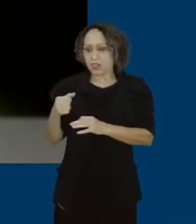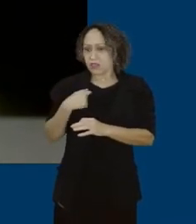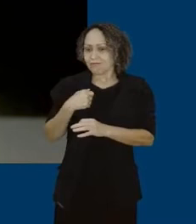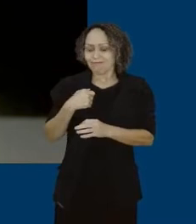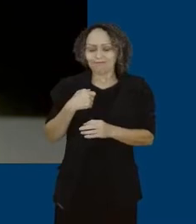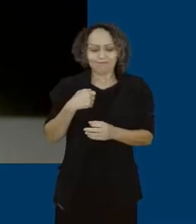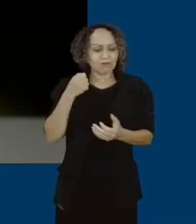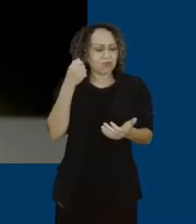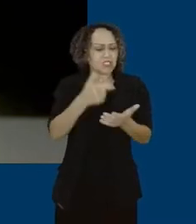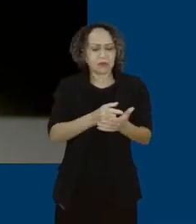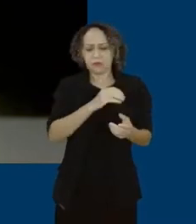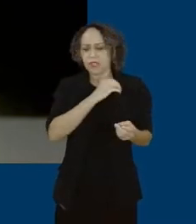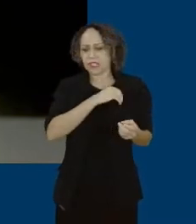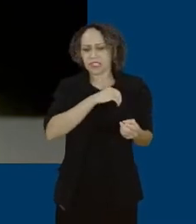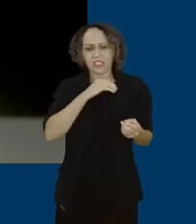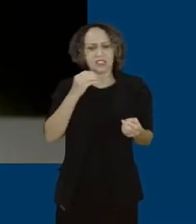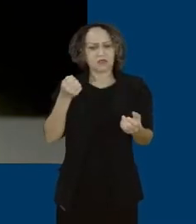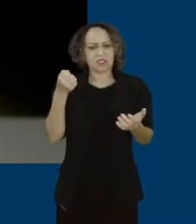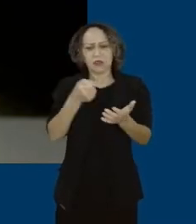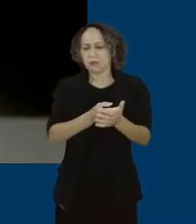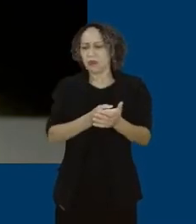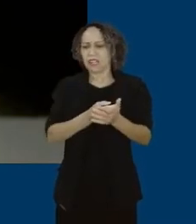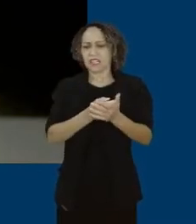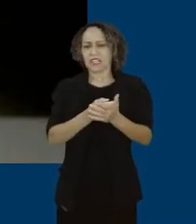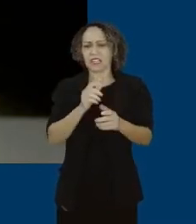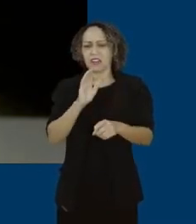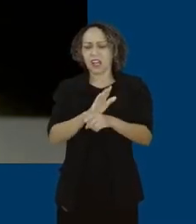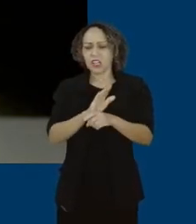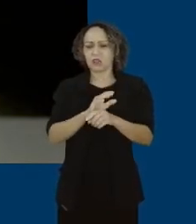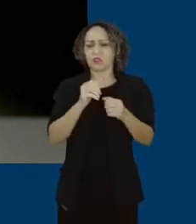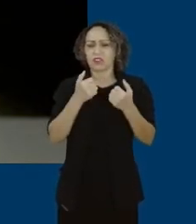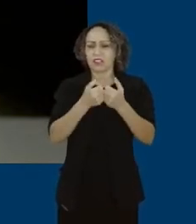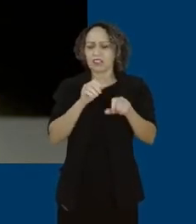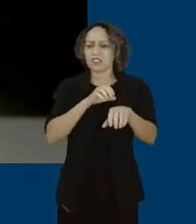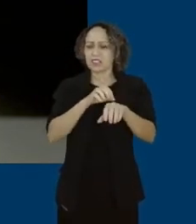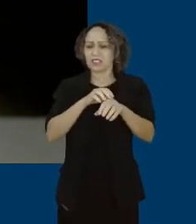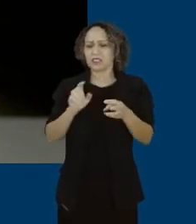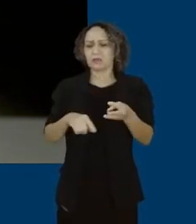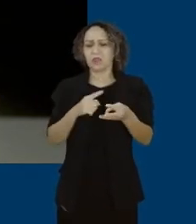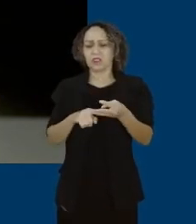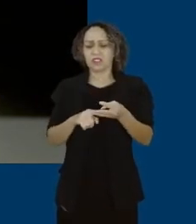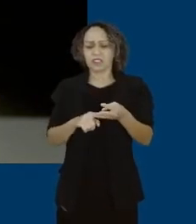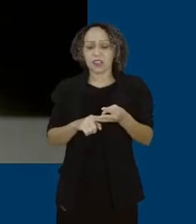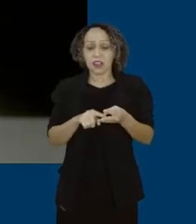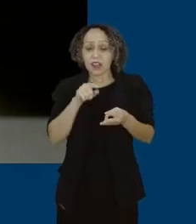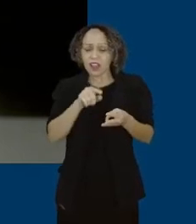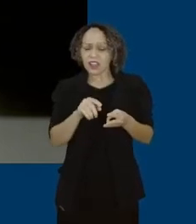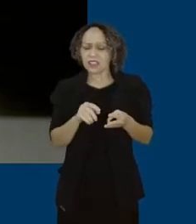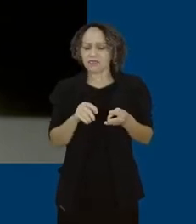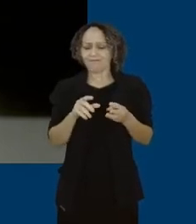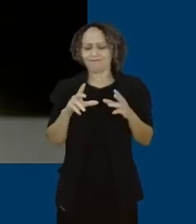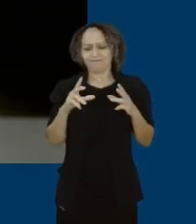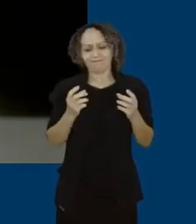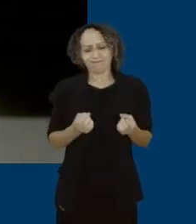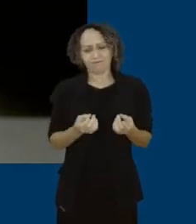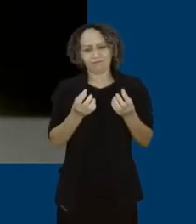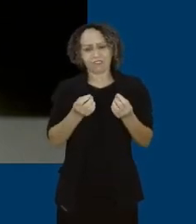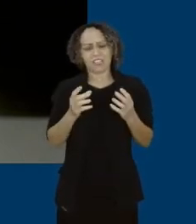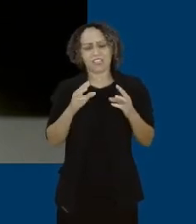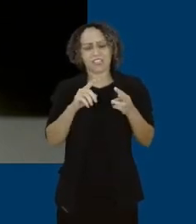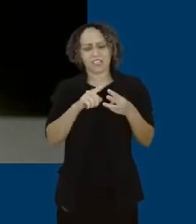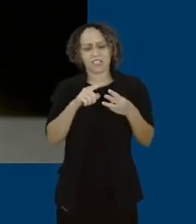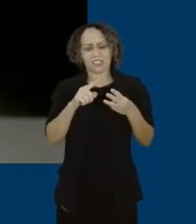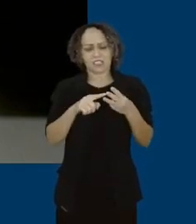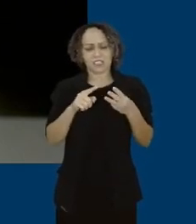auxílio de transporte, auxílio de alimentação. Então, essa privatização foi um verdadeiro fracasso e tem sido onde foi feito. Então, nós vamos